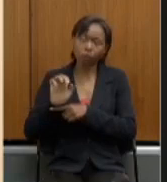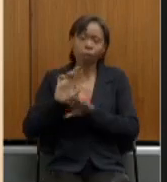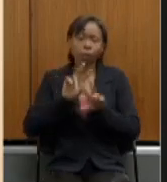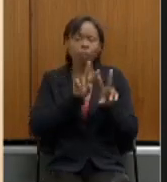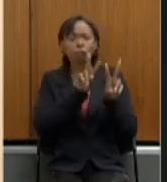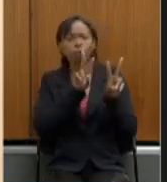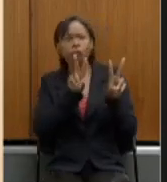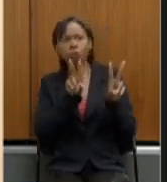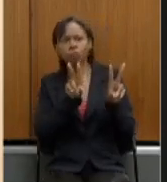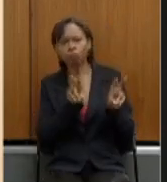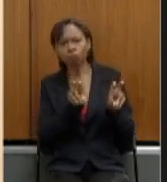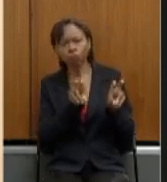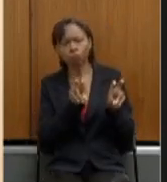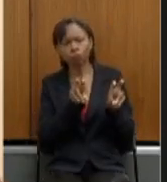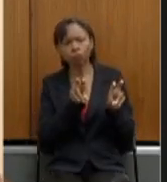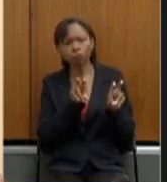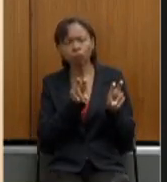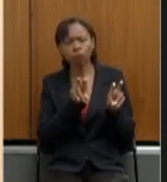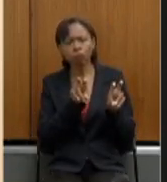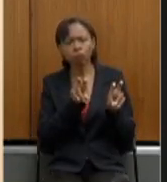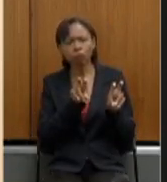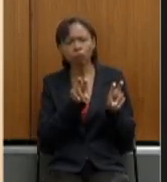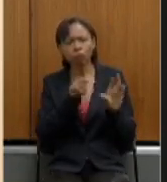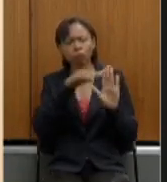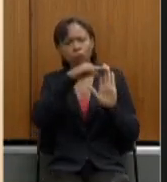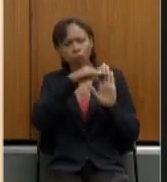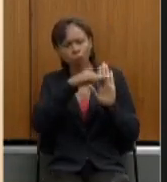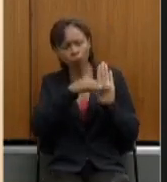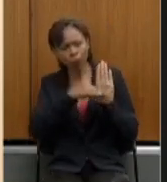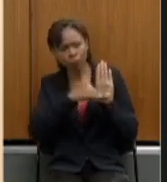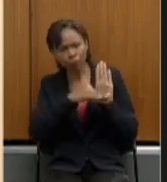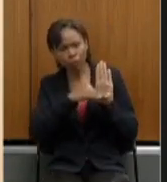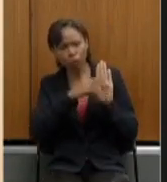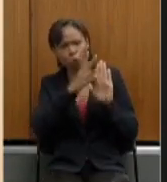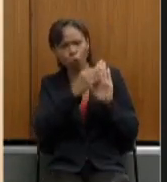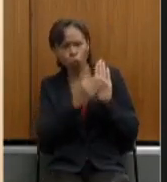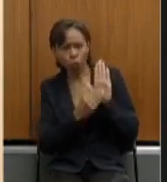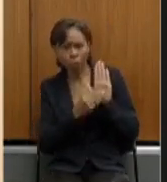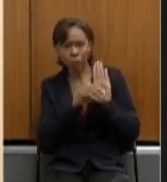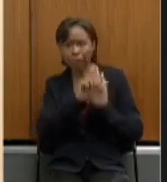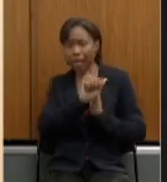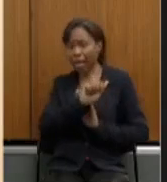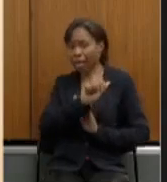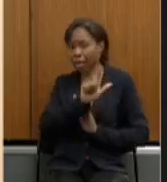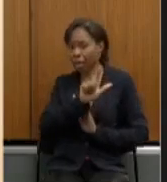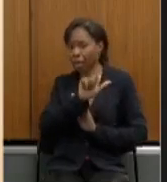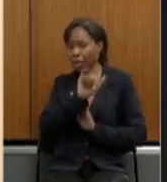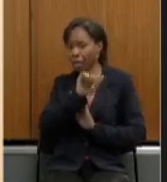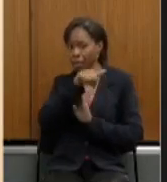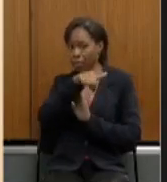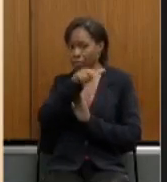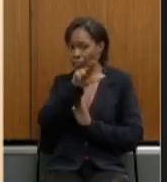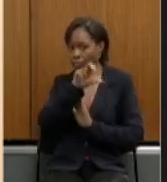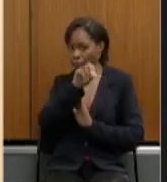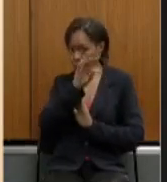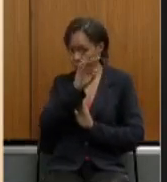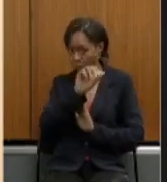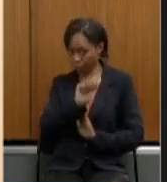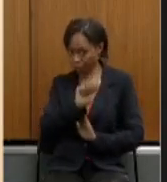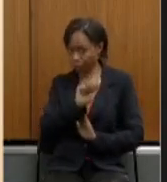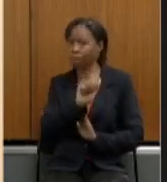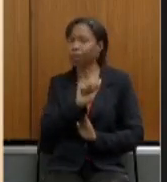a matéria de alíquota isso se aplica então